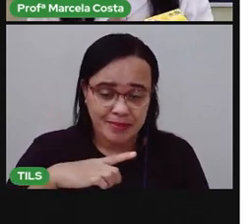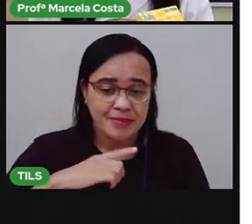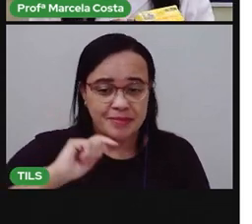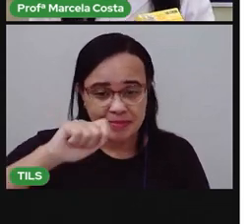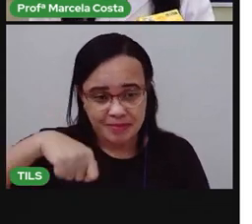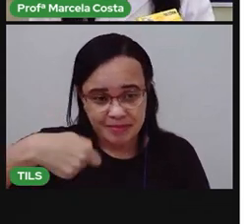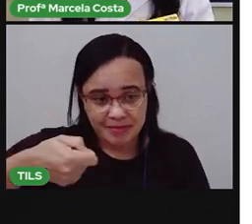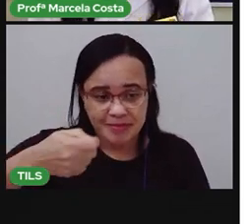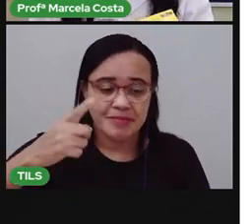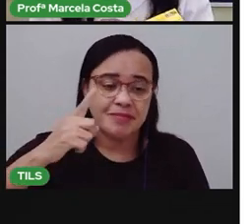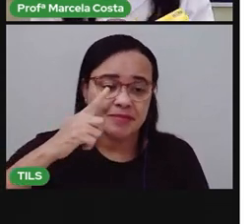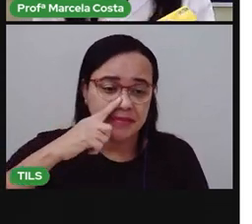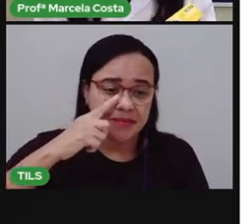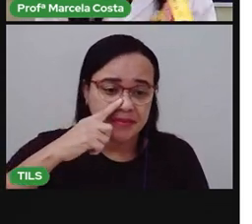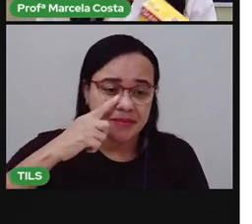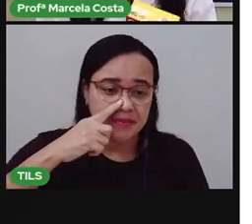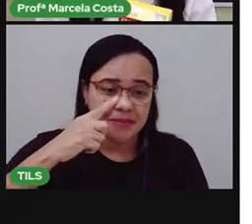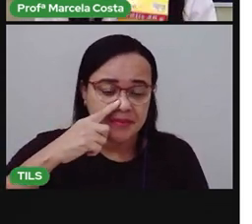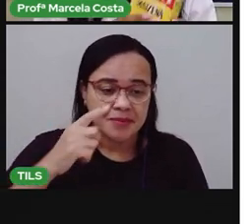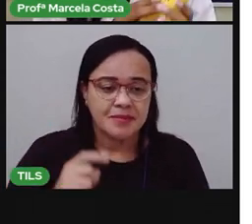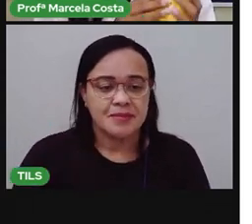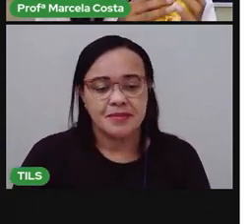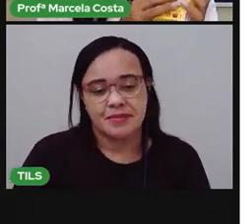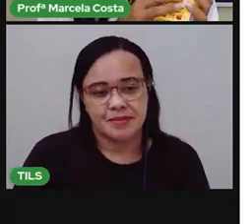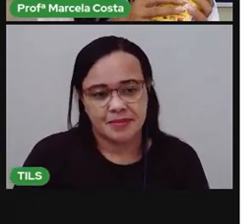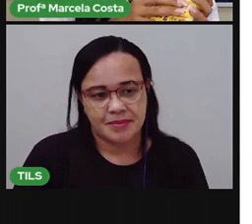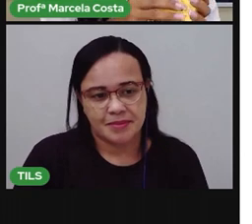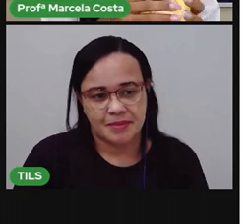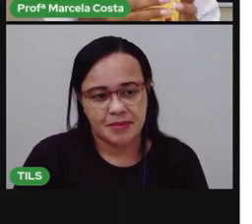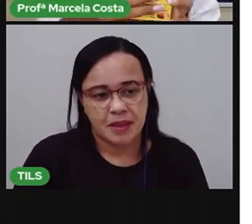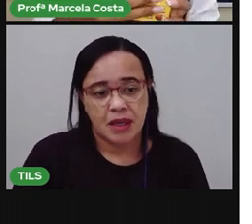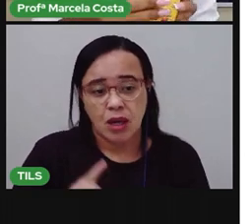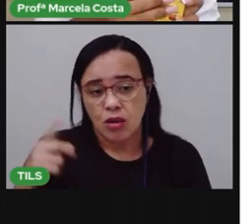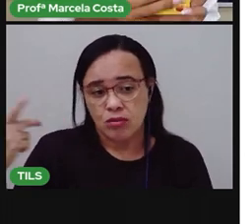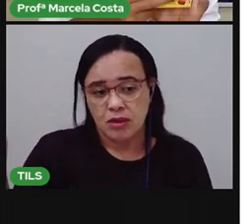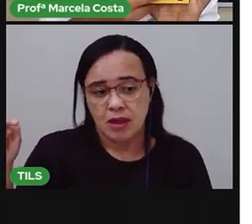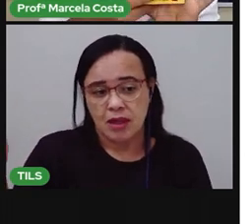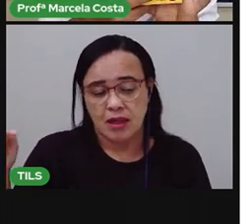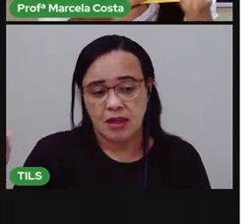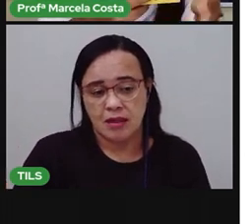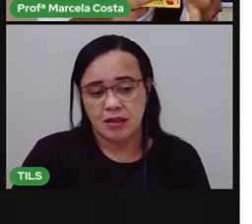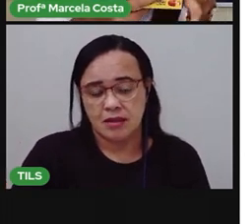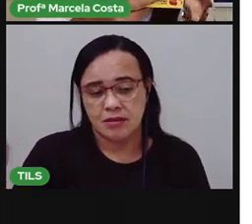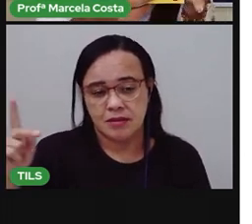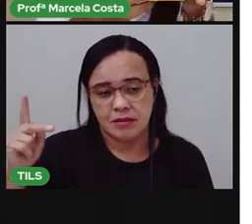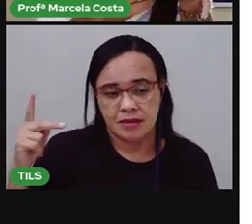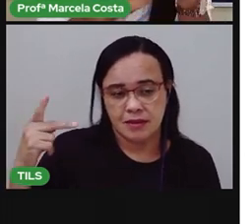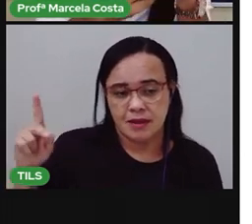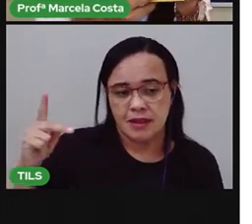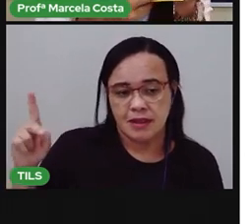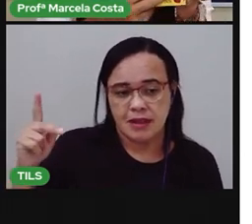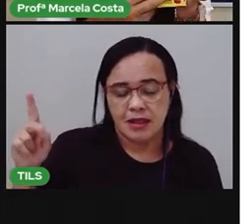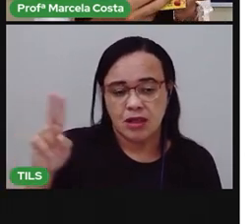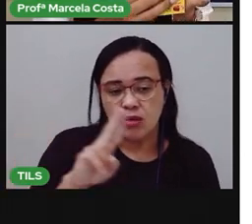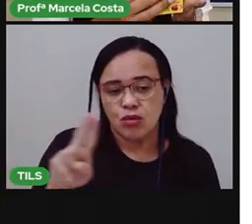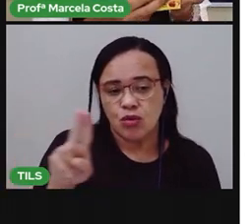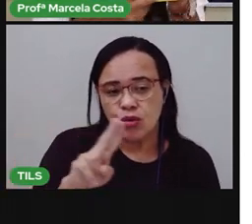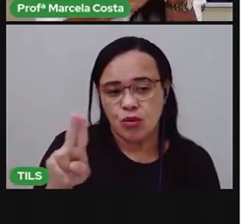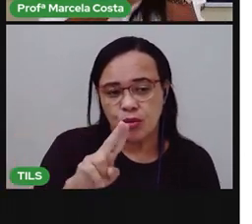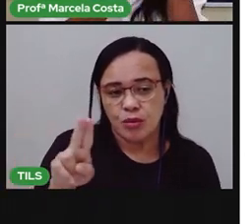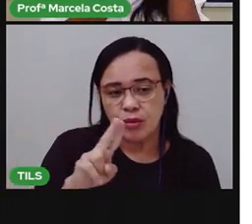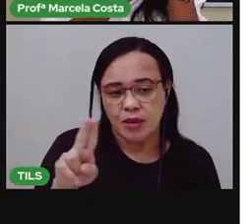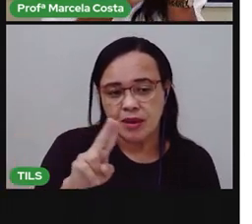mão, eu tenho, ó. Olha o nome do produto. Aqui embaixo, ó. A marca vem em cima.